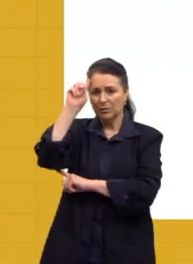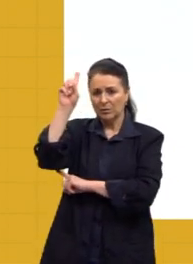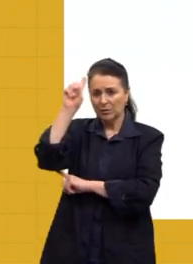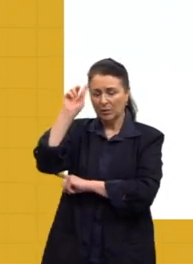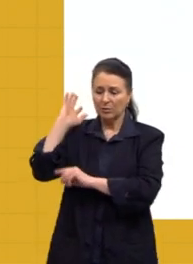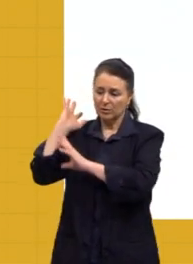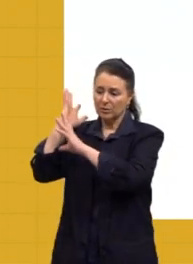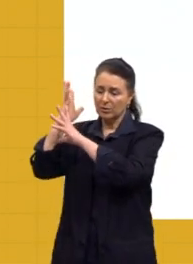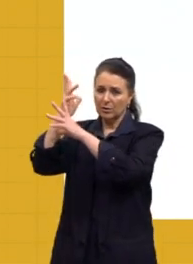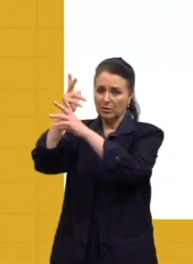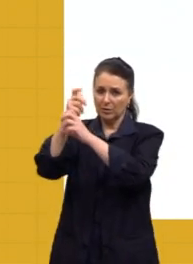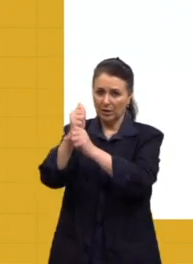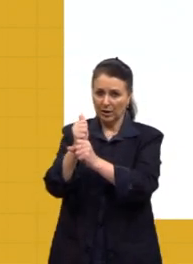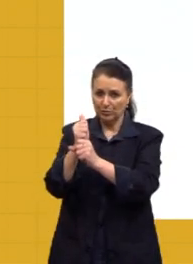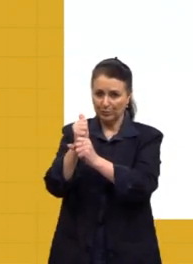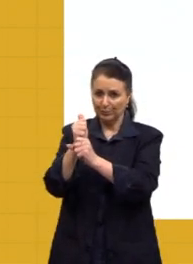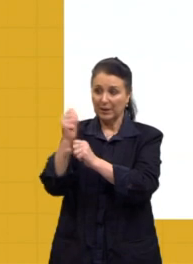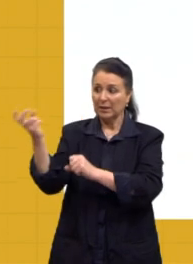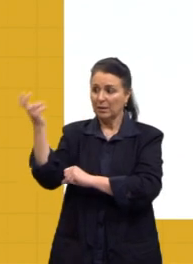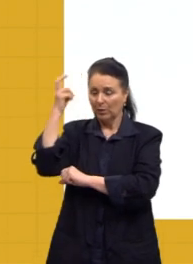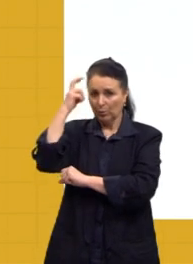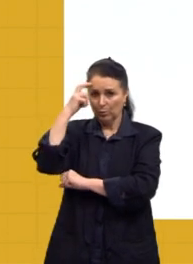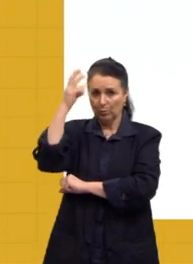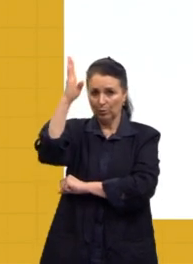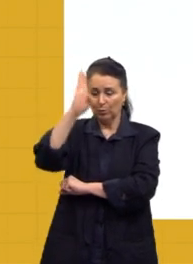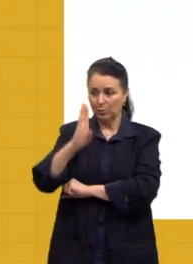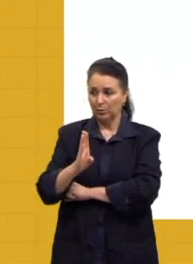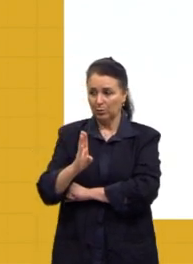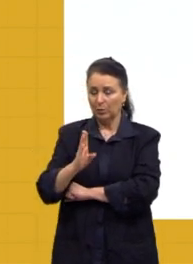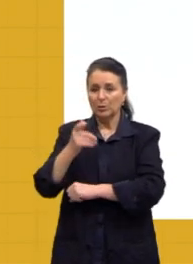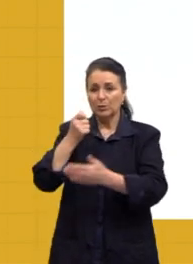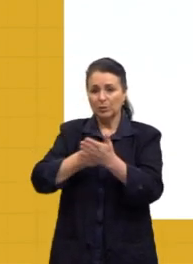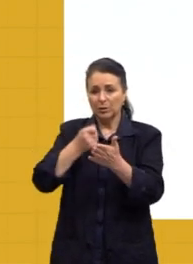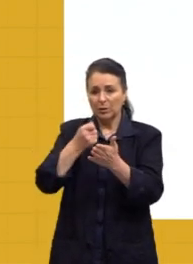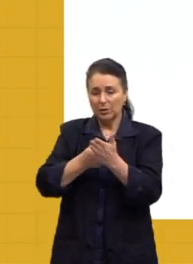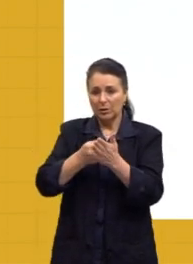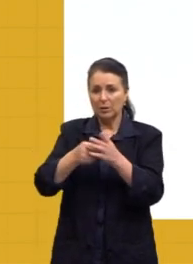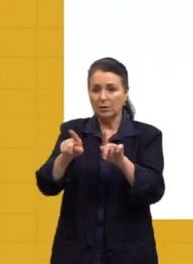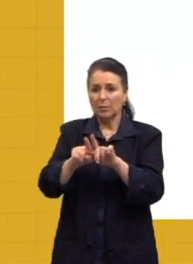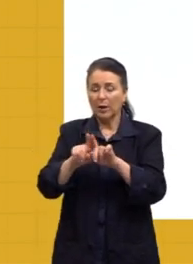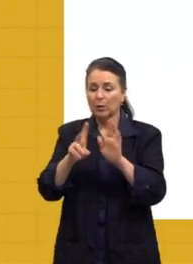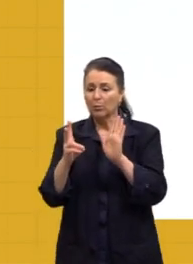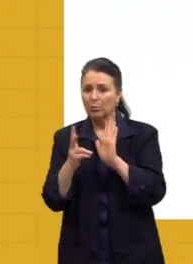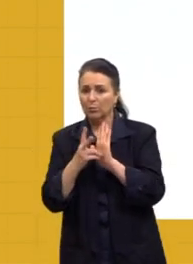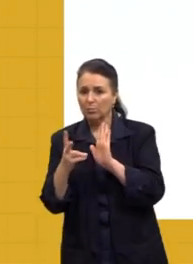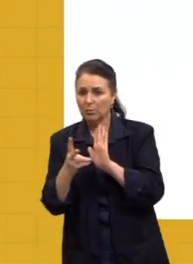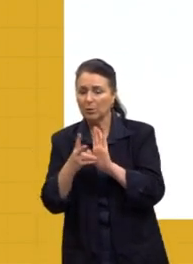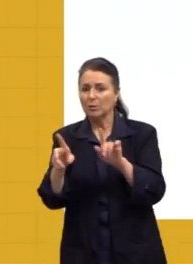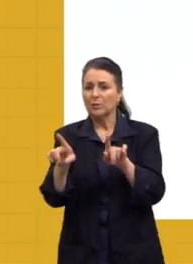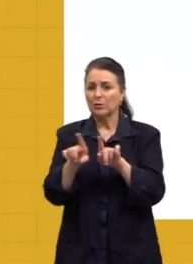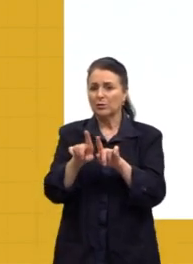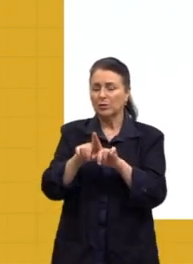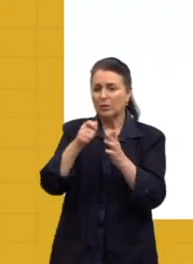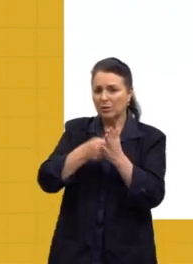raízes culturais brasileiras, que a gente tenta resgatar há muito tempo, lá na questão do indígena, né, lá na questão dessa primeira miscigenação